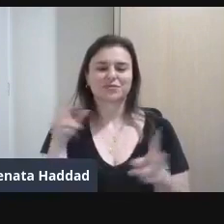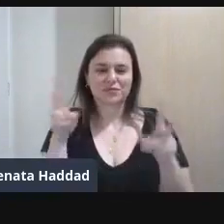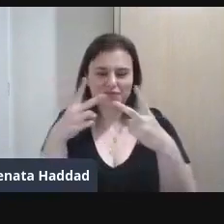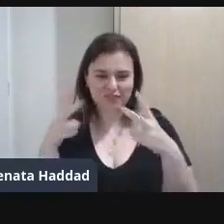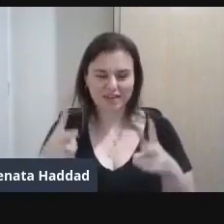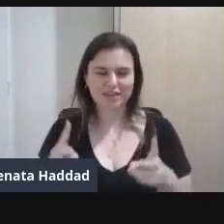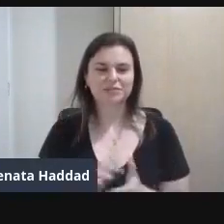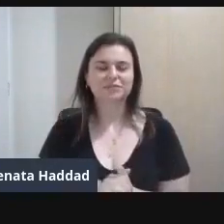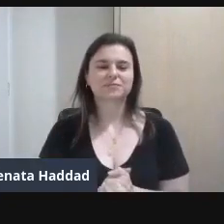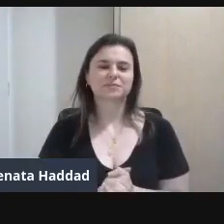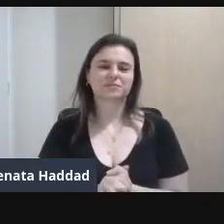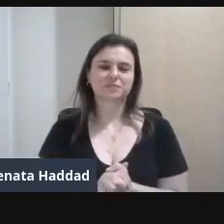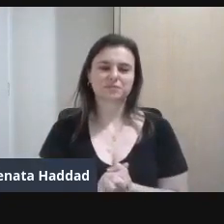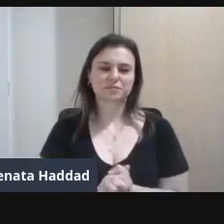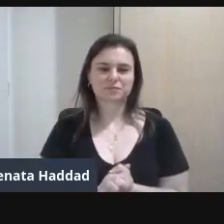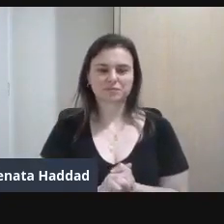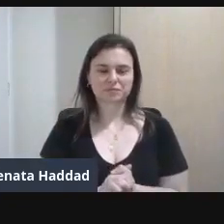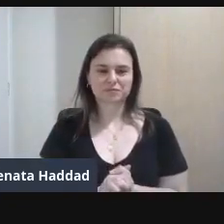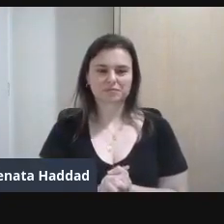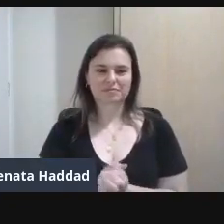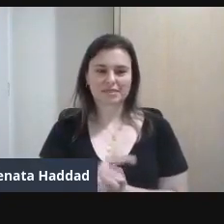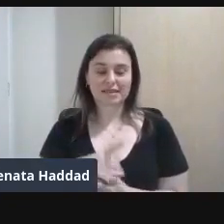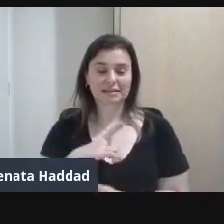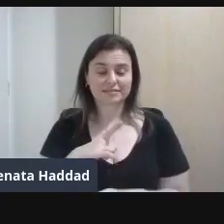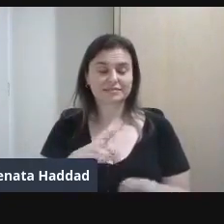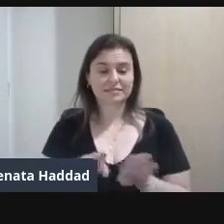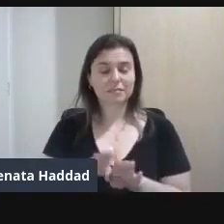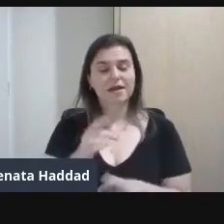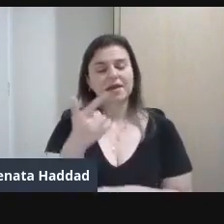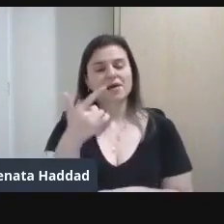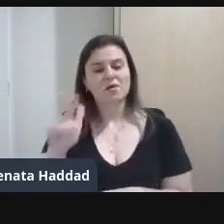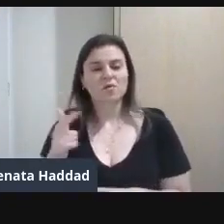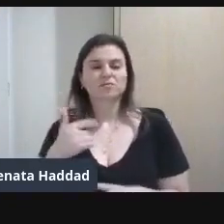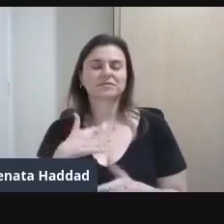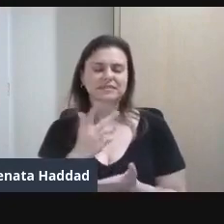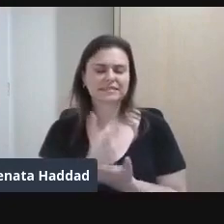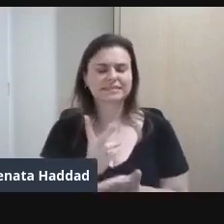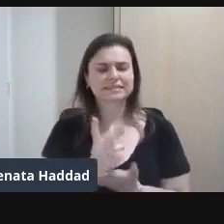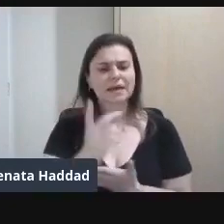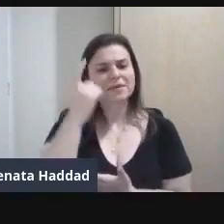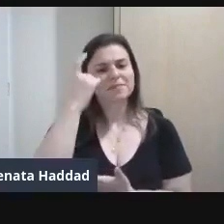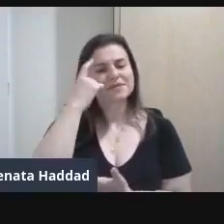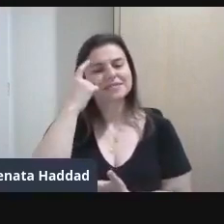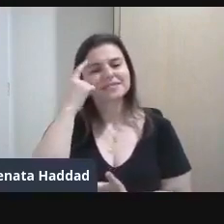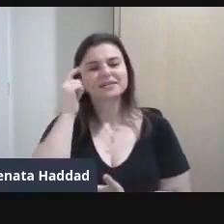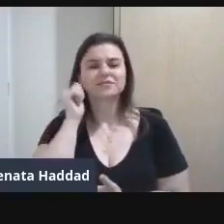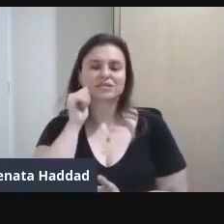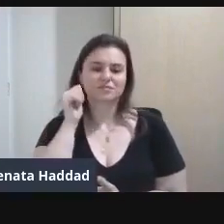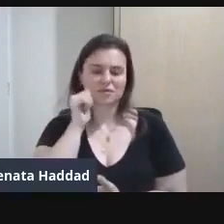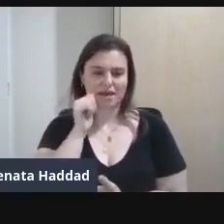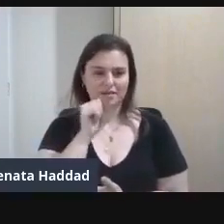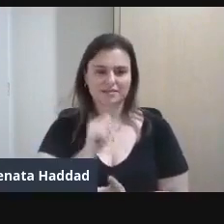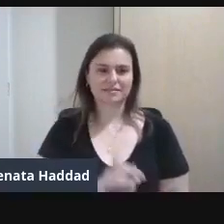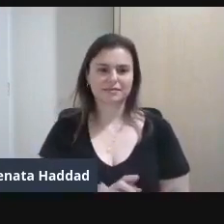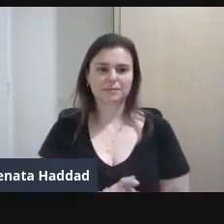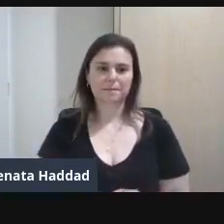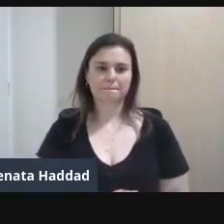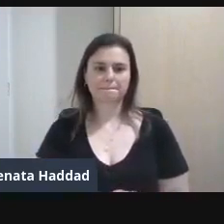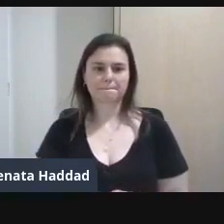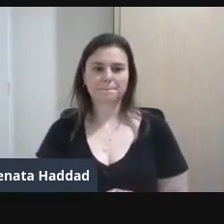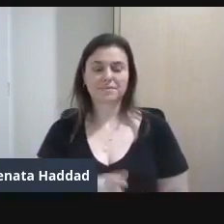Tem outros 11 contos Também Sempre pensando Nessas mulheres E tem um outro Que eu